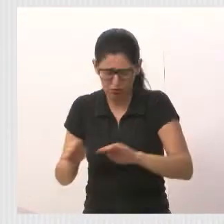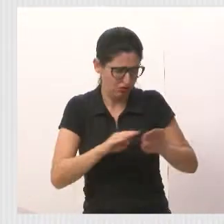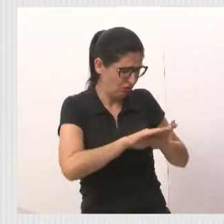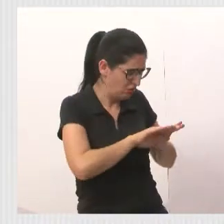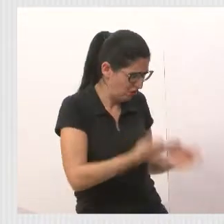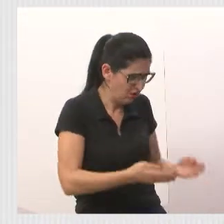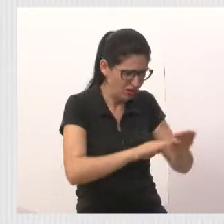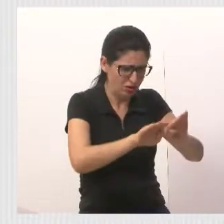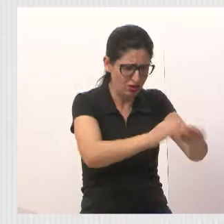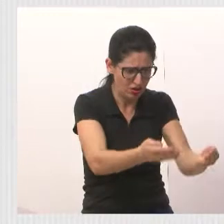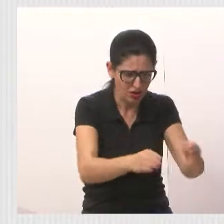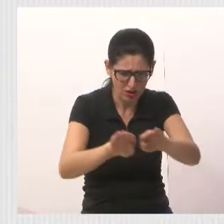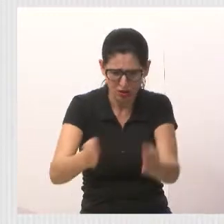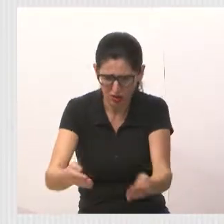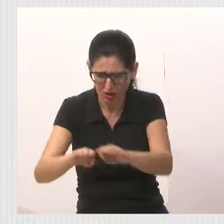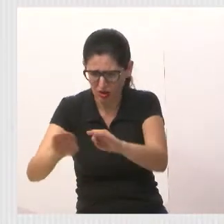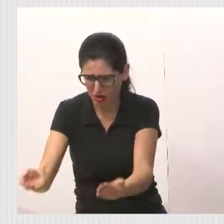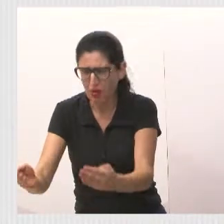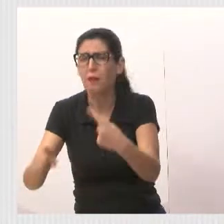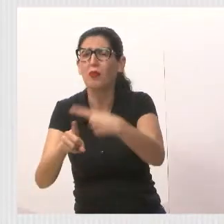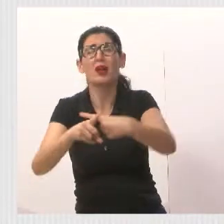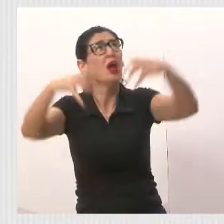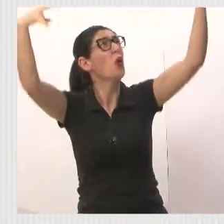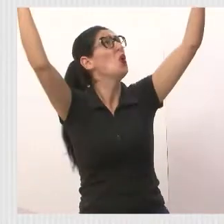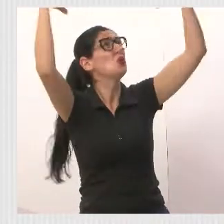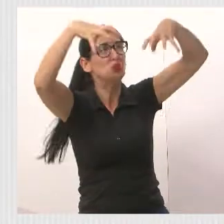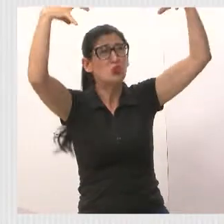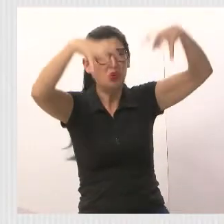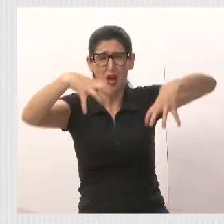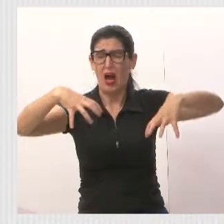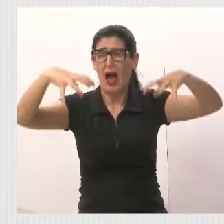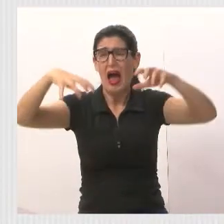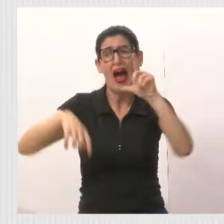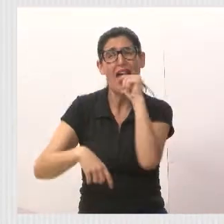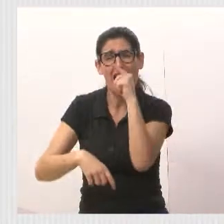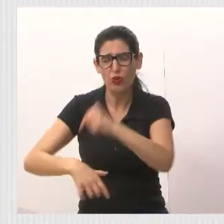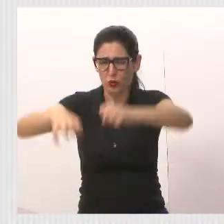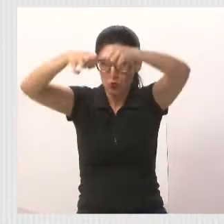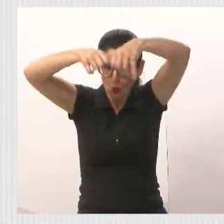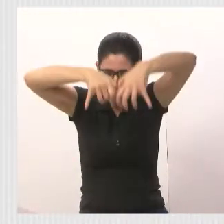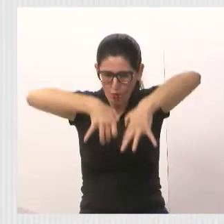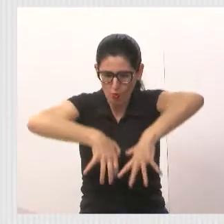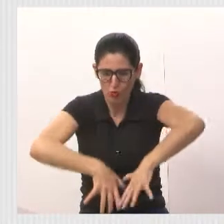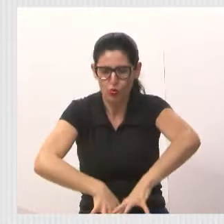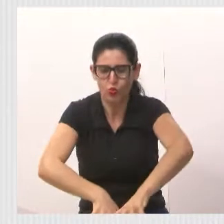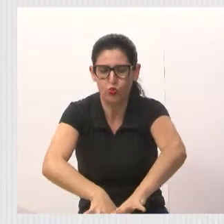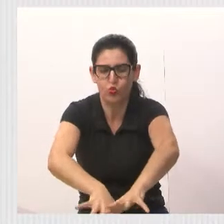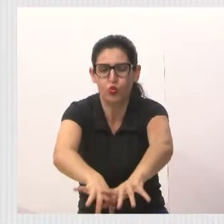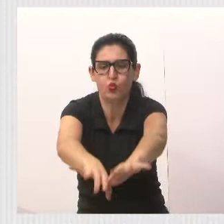que a água possa ocupar o seu espaço que ela merece na natureza. Próximo.